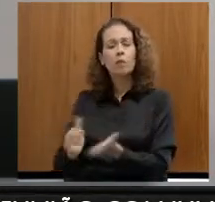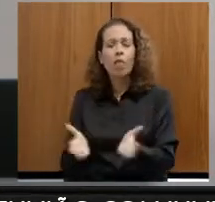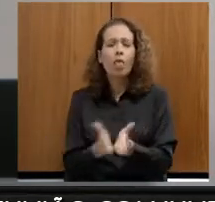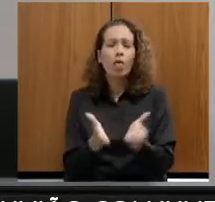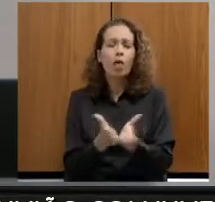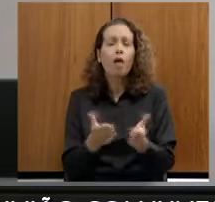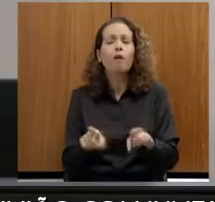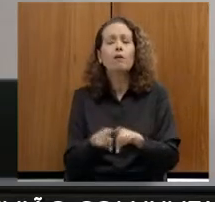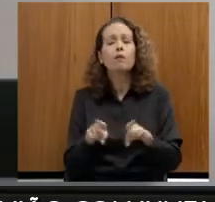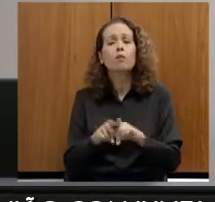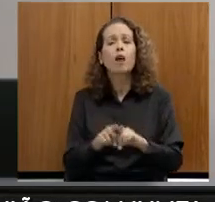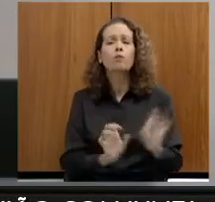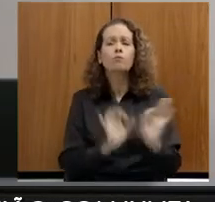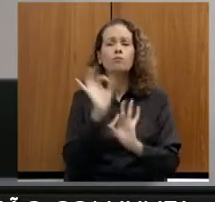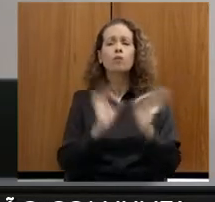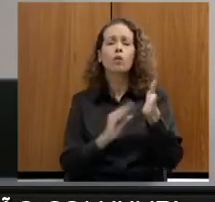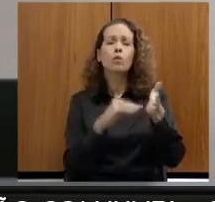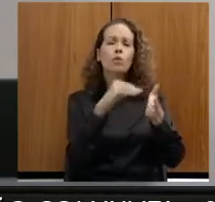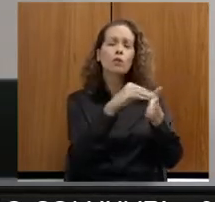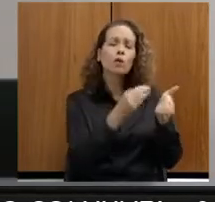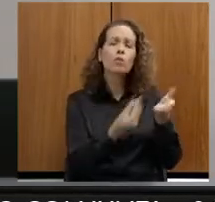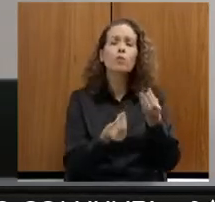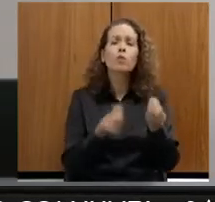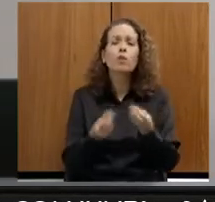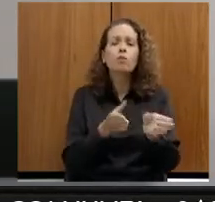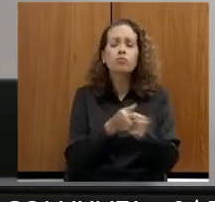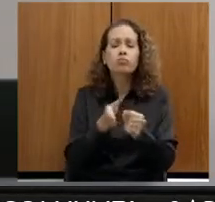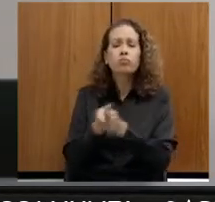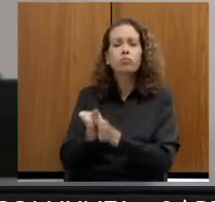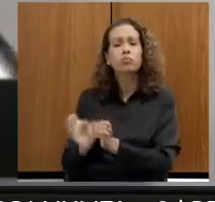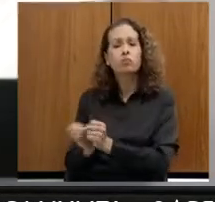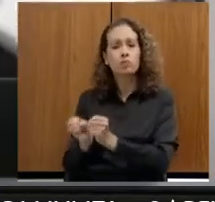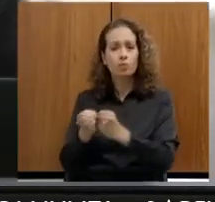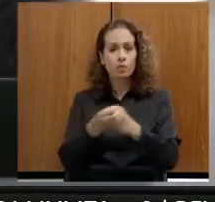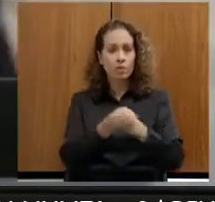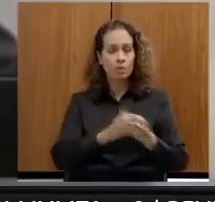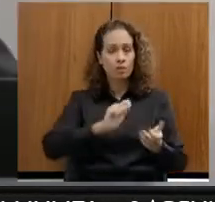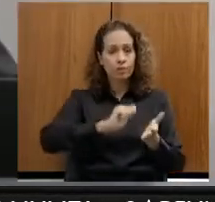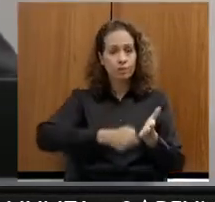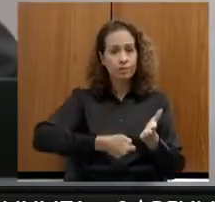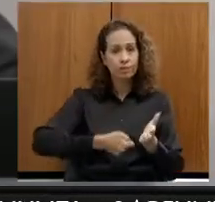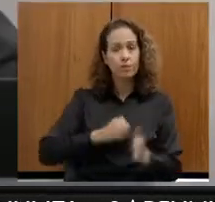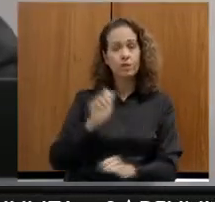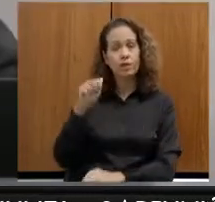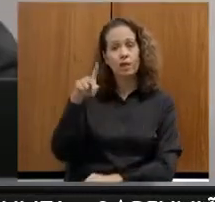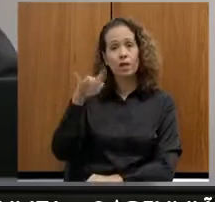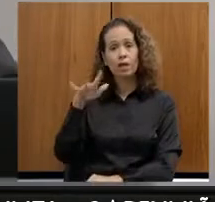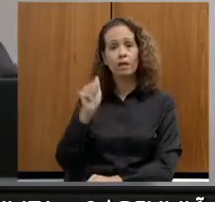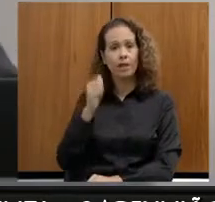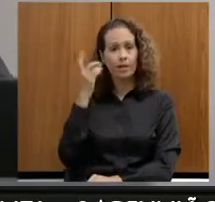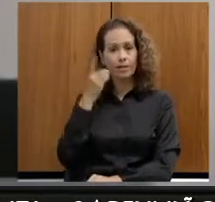previsão do cronograma detalhado do atendimento dos demais municípios. Autora, deputada Andréia de Jesus.